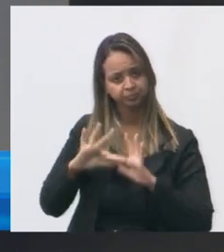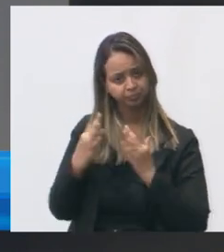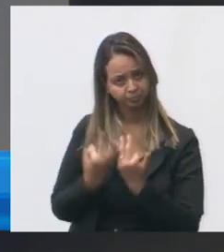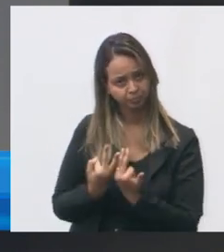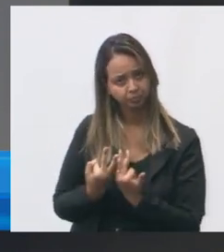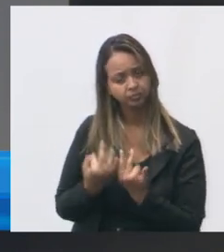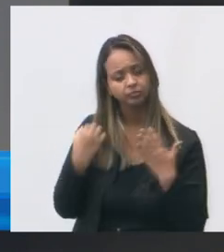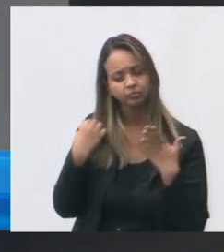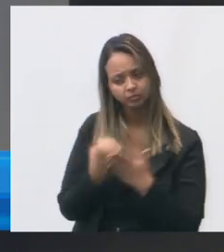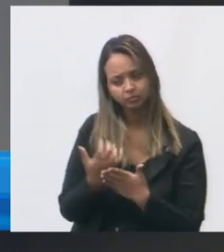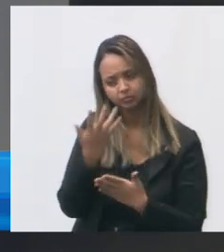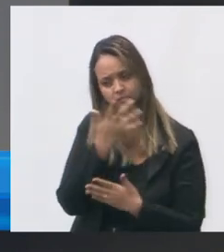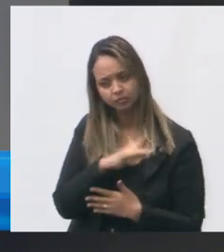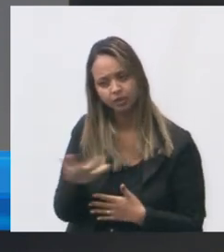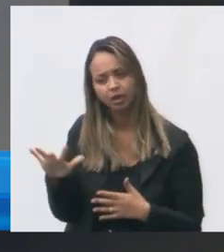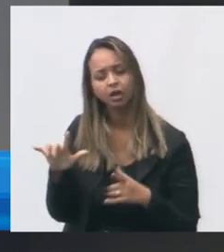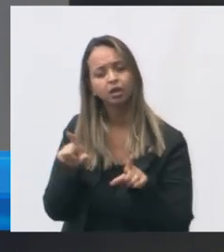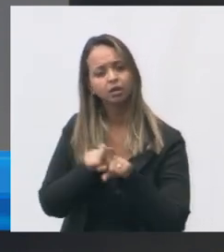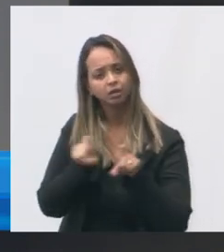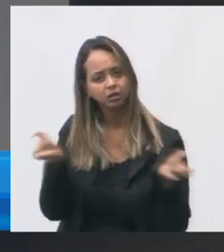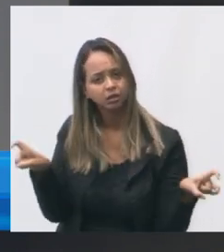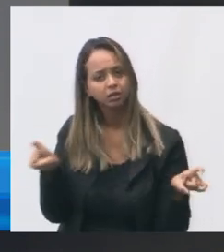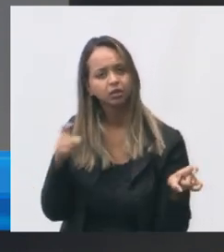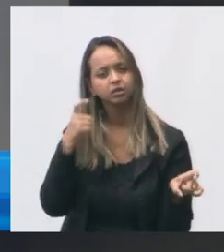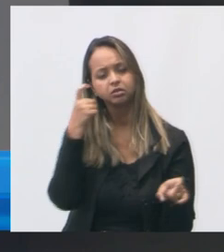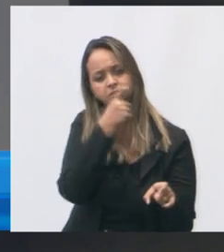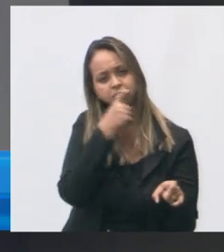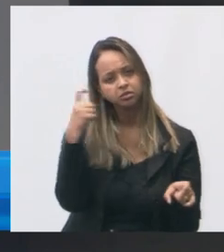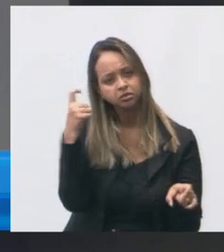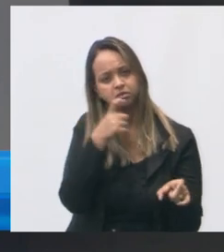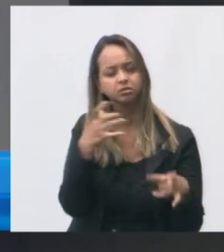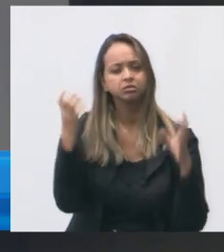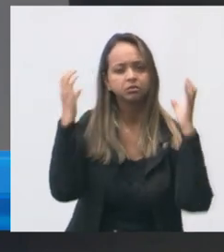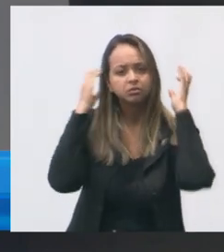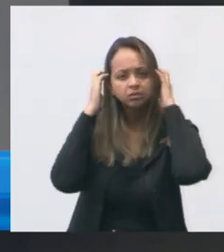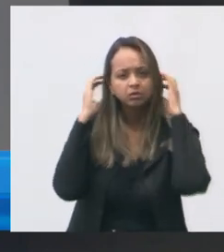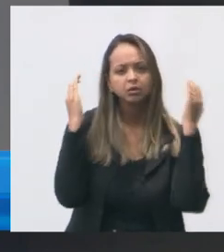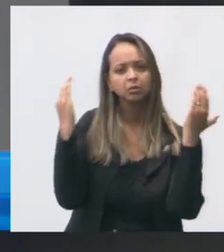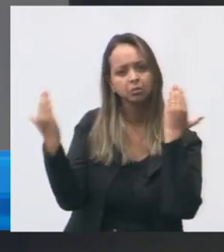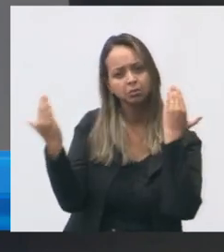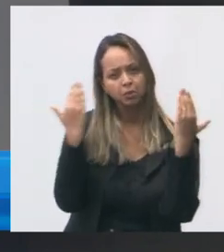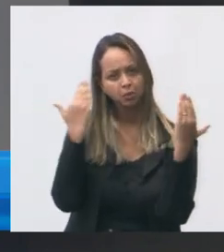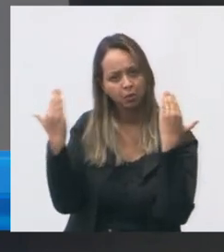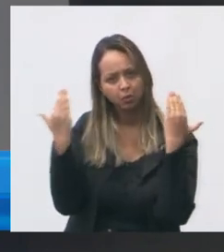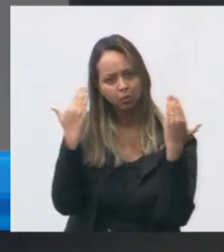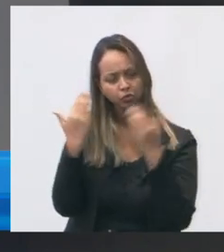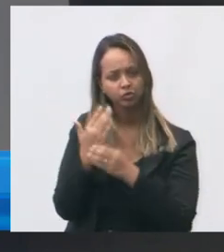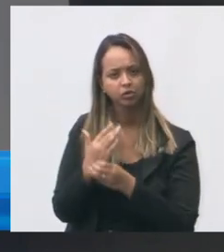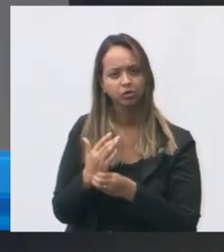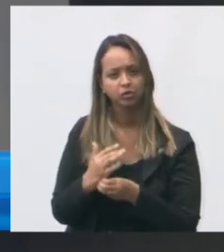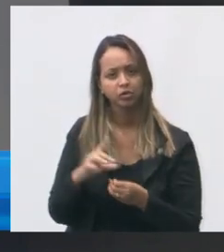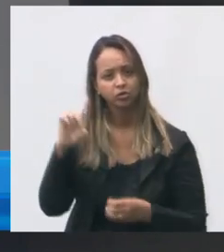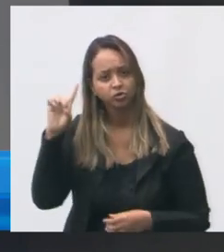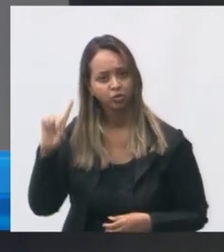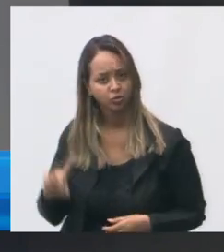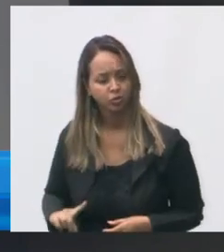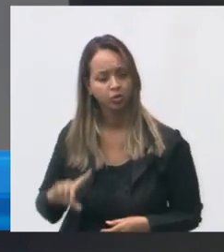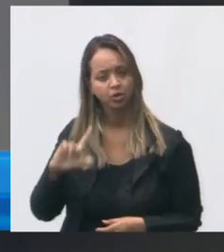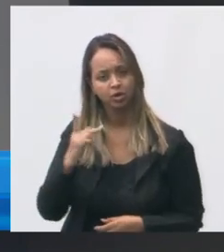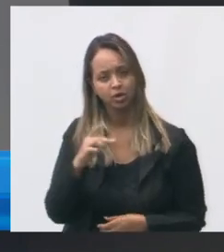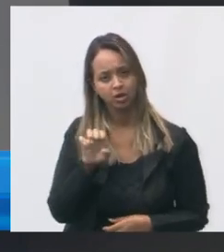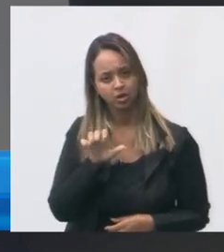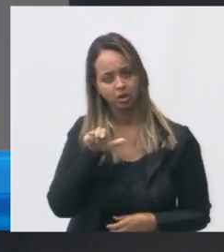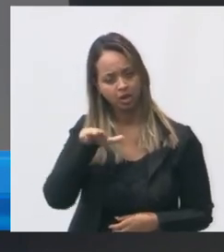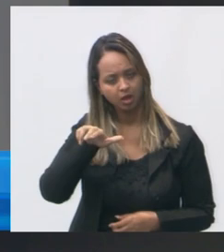pediátrico ginecologia odontologia fonoaudiologia psicologia e a diretora Helena também nos atendeu